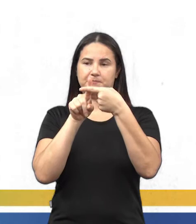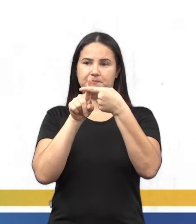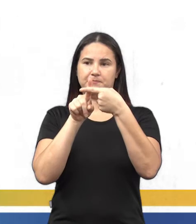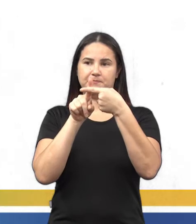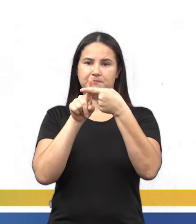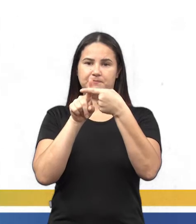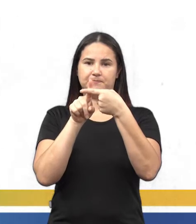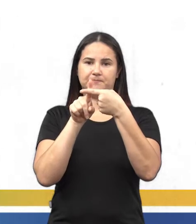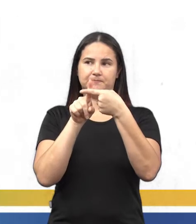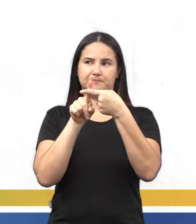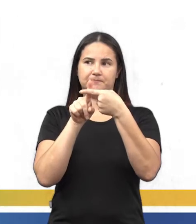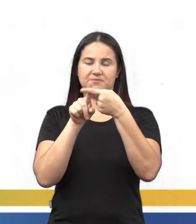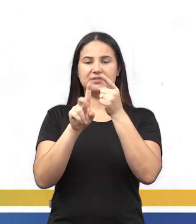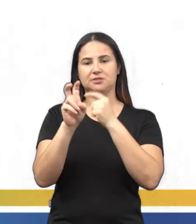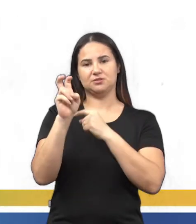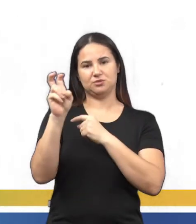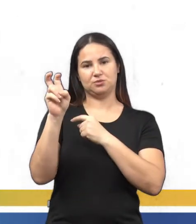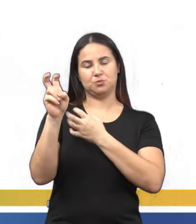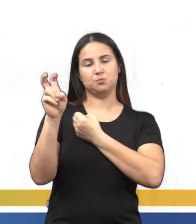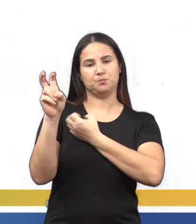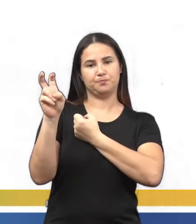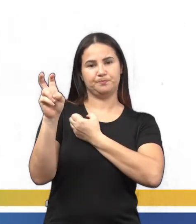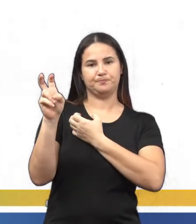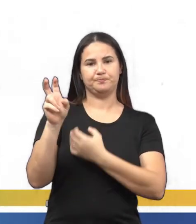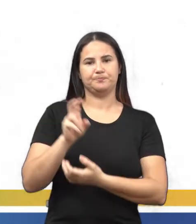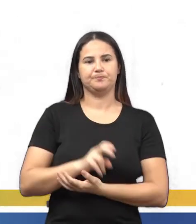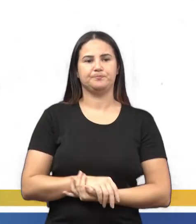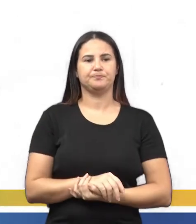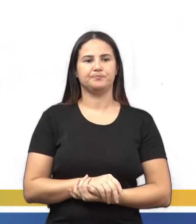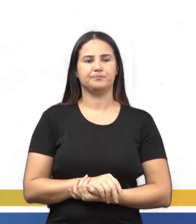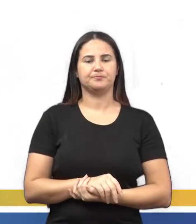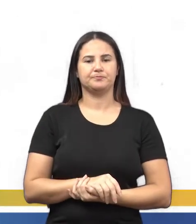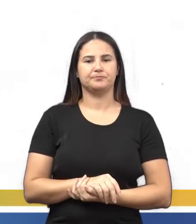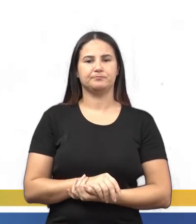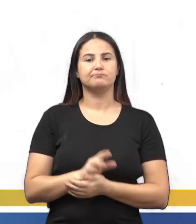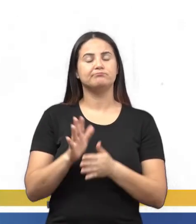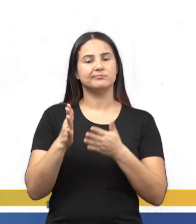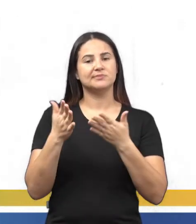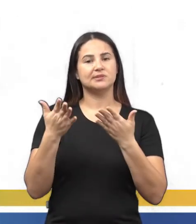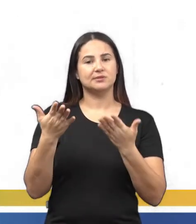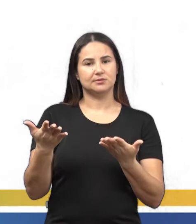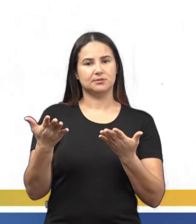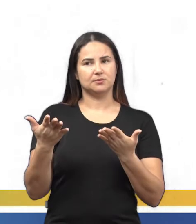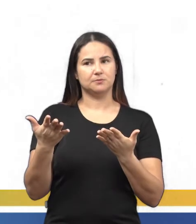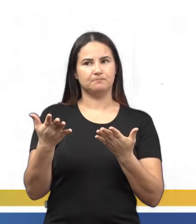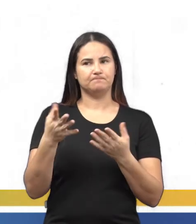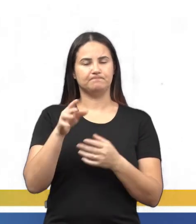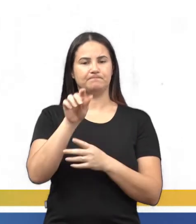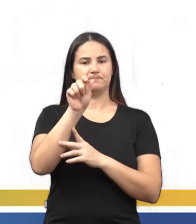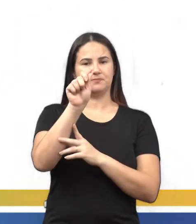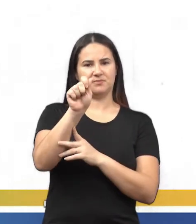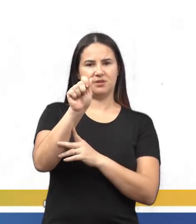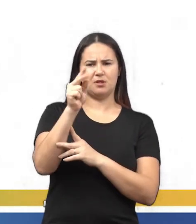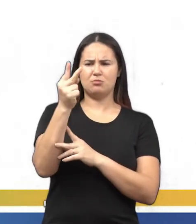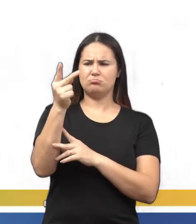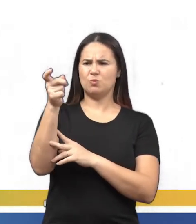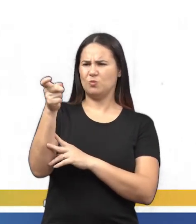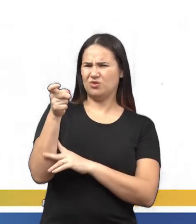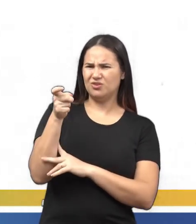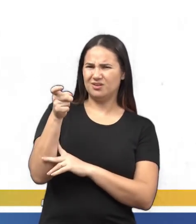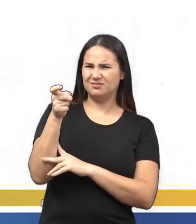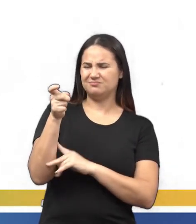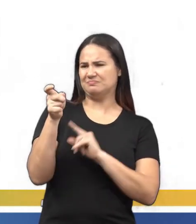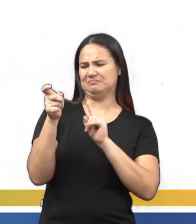E a 5 é o número, tá? Então, vamos ver as alternativas. Letra A, 2x